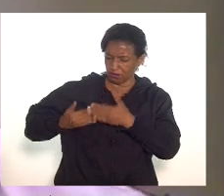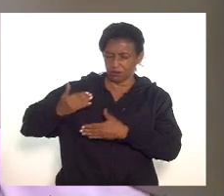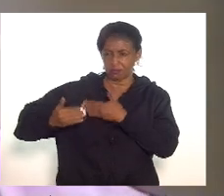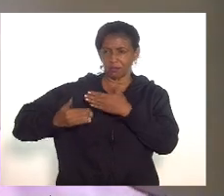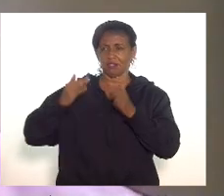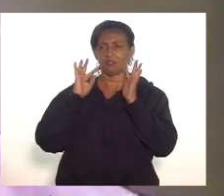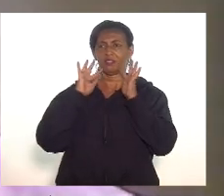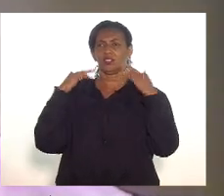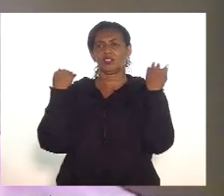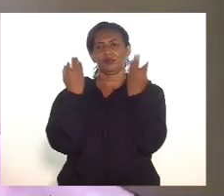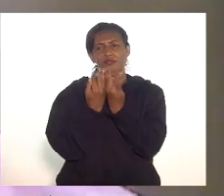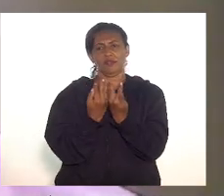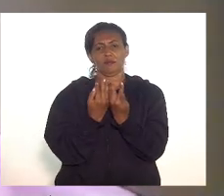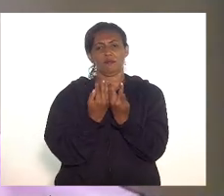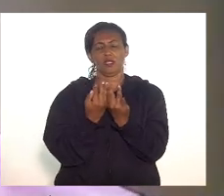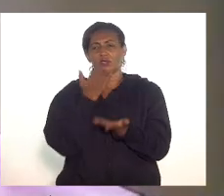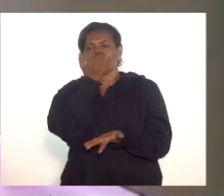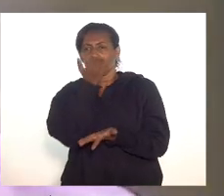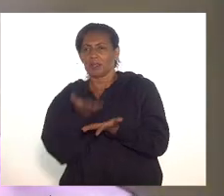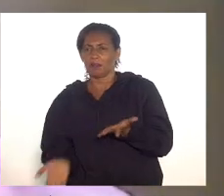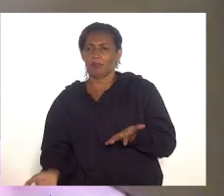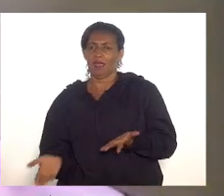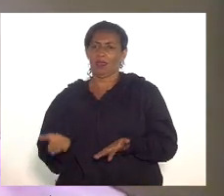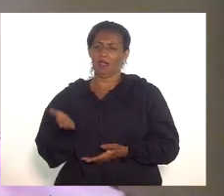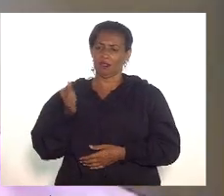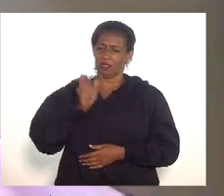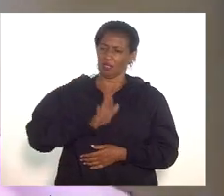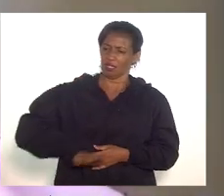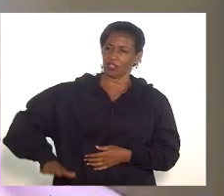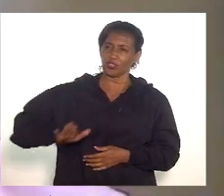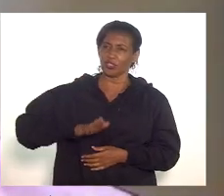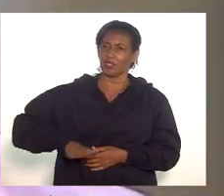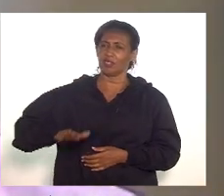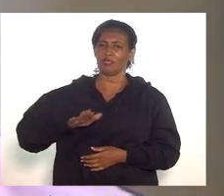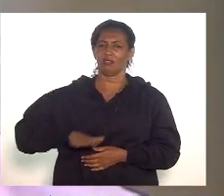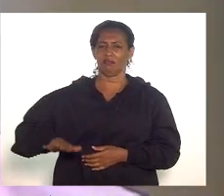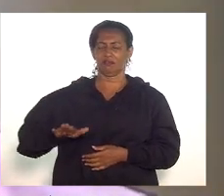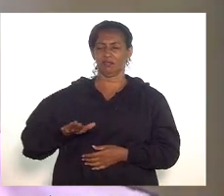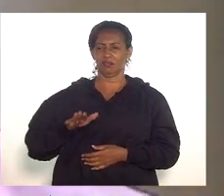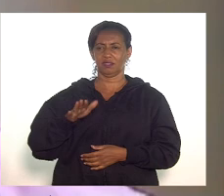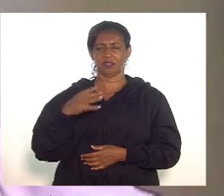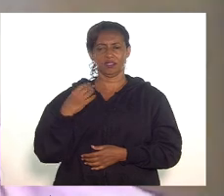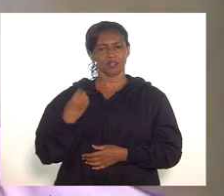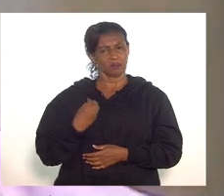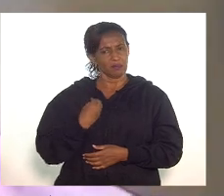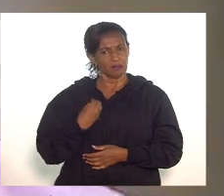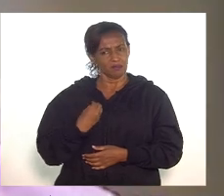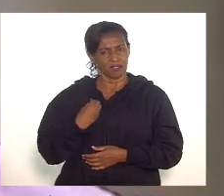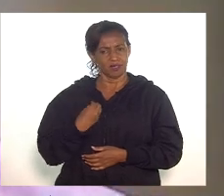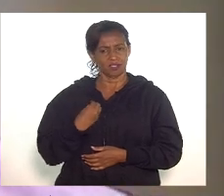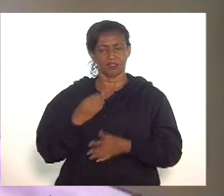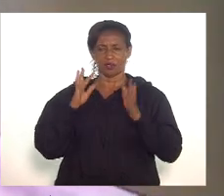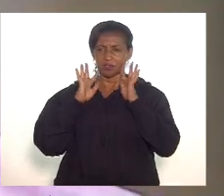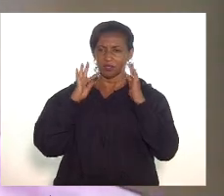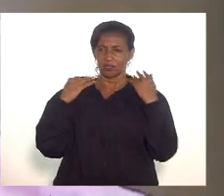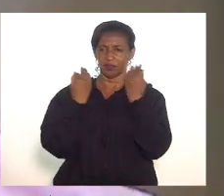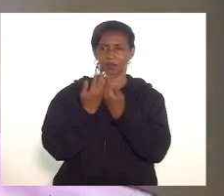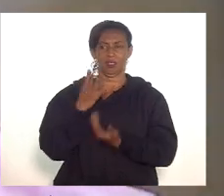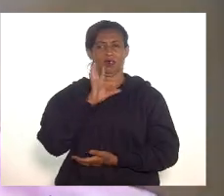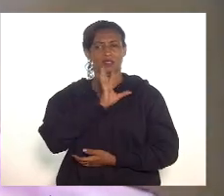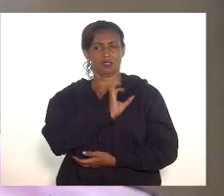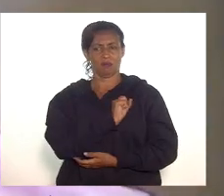nas famílias que perdem as suas crianças, nas famílias que perdem esses seus seres amados. Por isso, quero